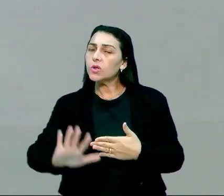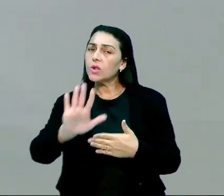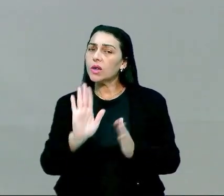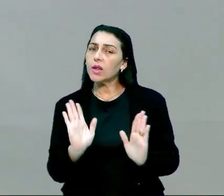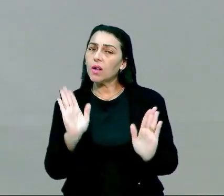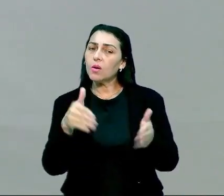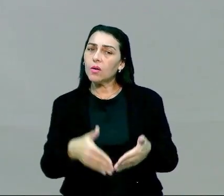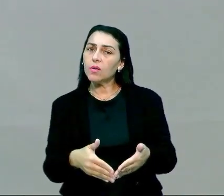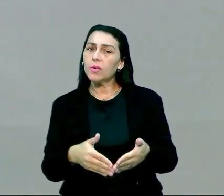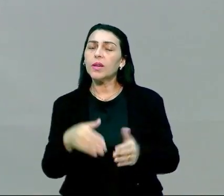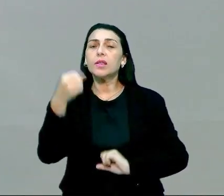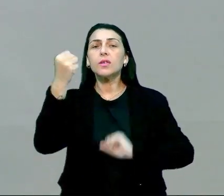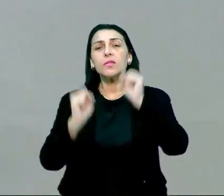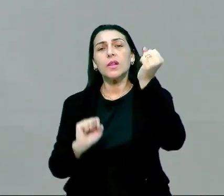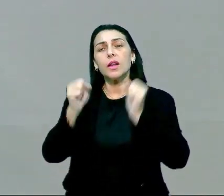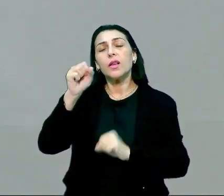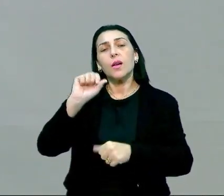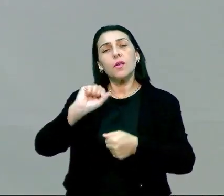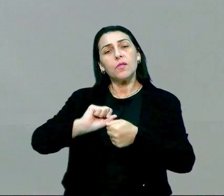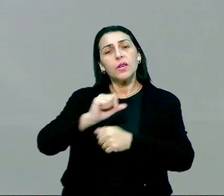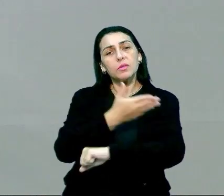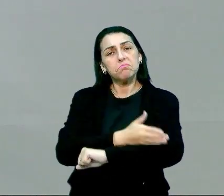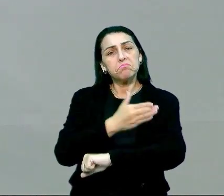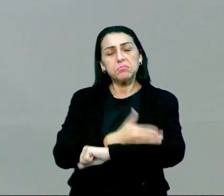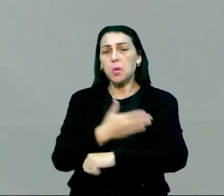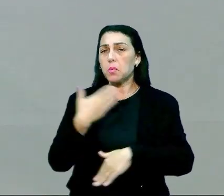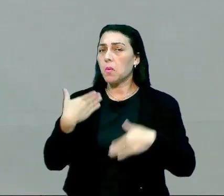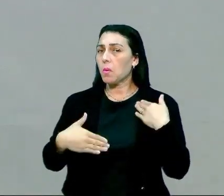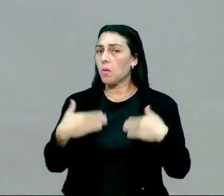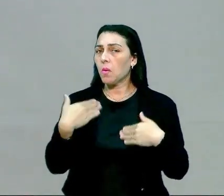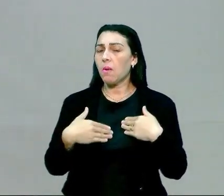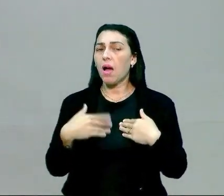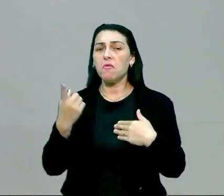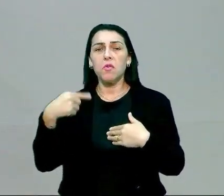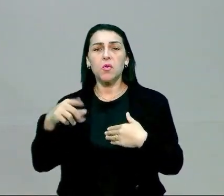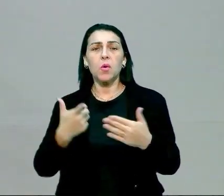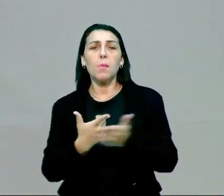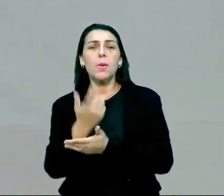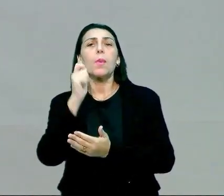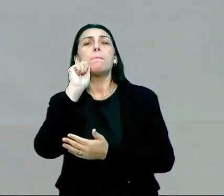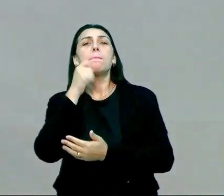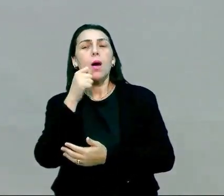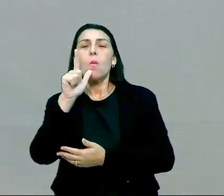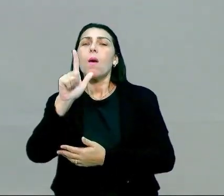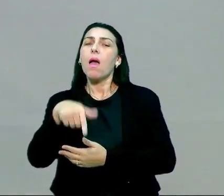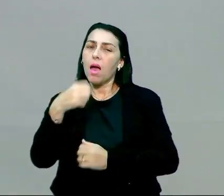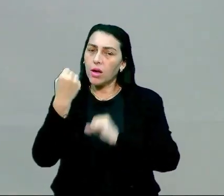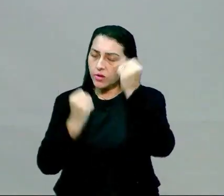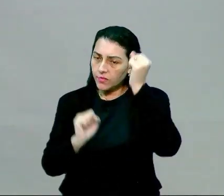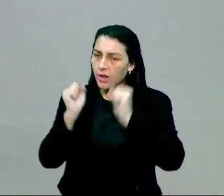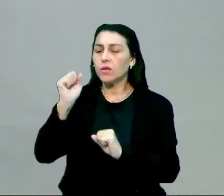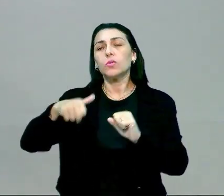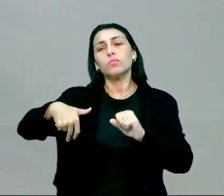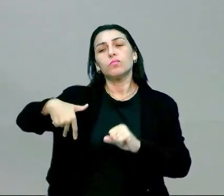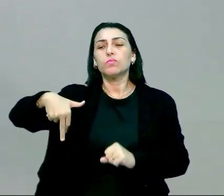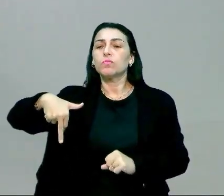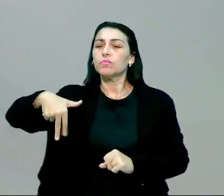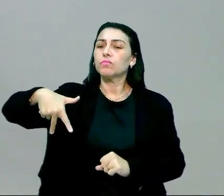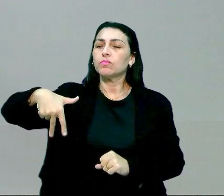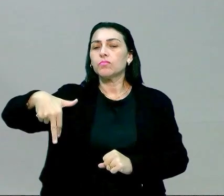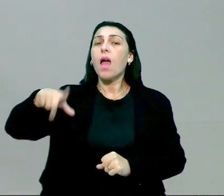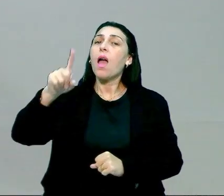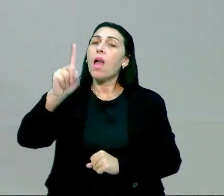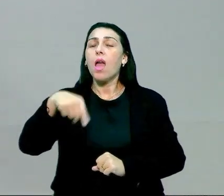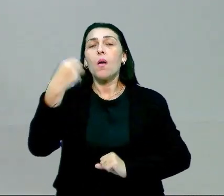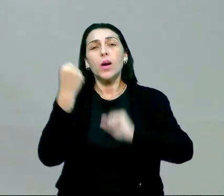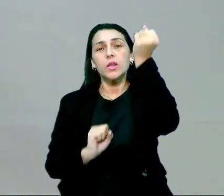Atividade física é aquelas práticas que você desenvolve naturalmente com o corpo. Ah, eu vou ali comprar um pão. É atividade física? Estou indo, andando. É uma